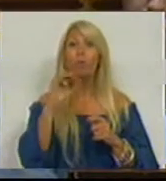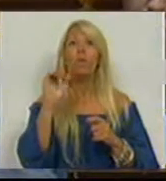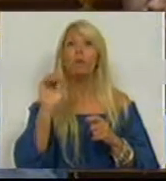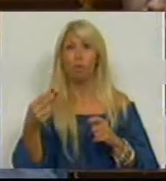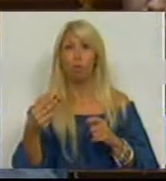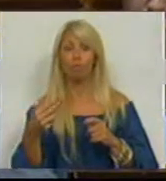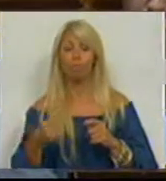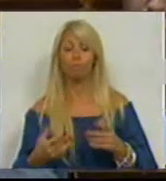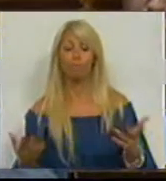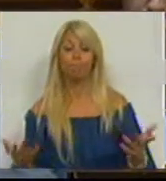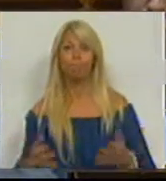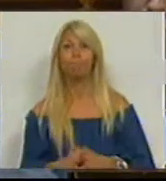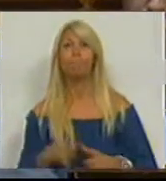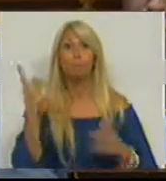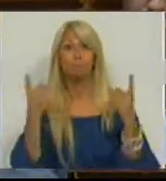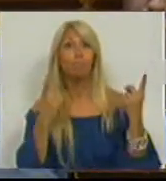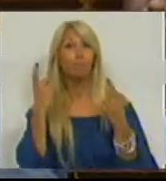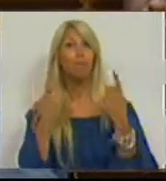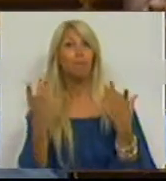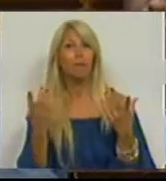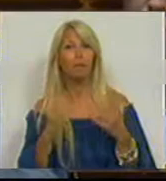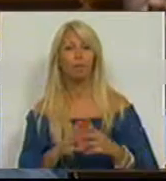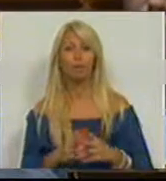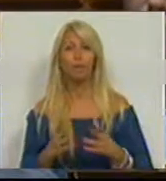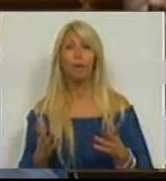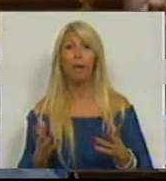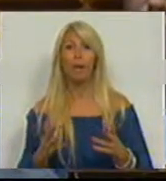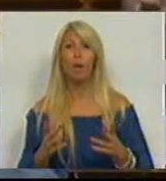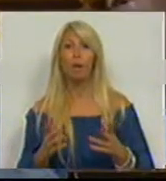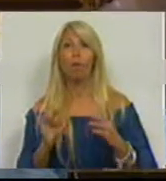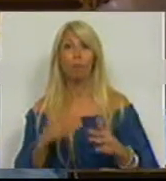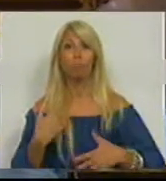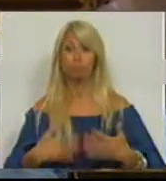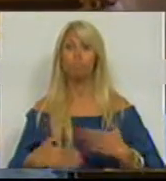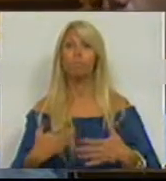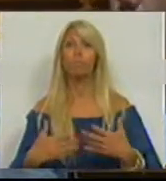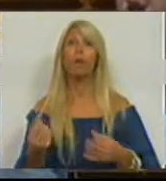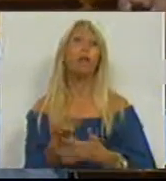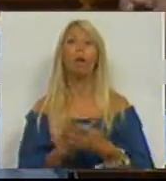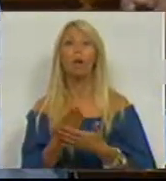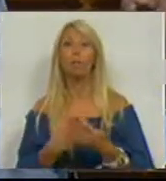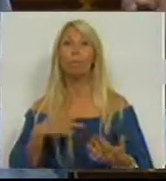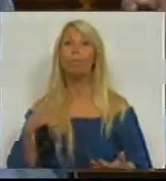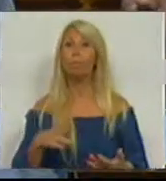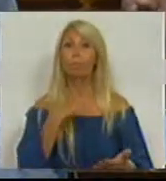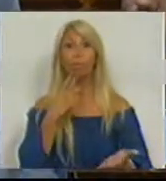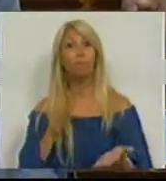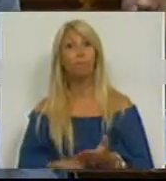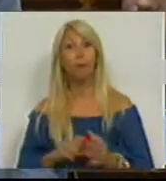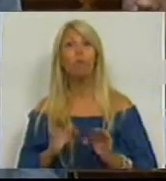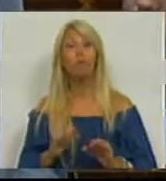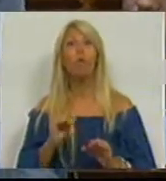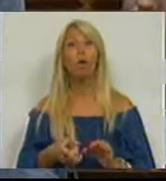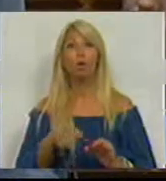Tendo em conta que o motor da economia portuguesa é na verdade a procura